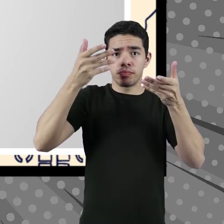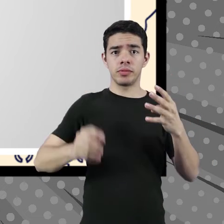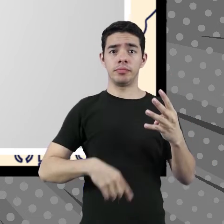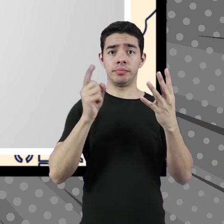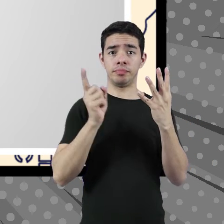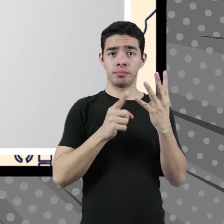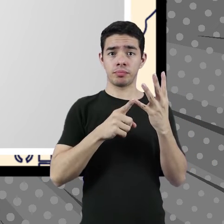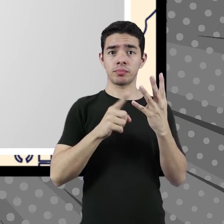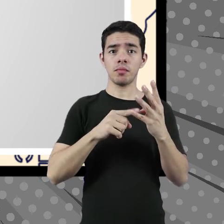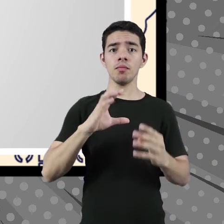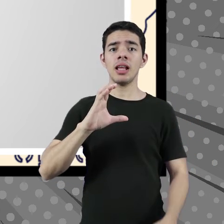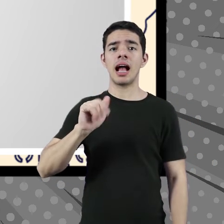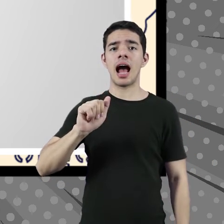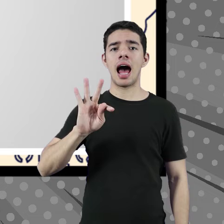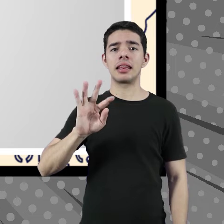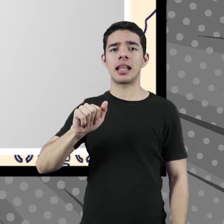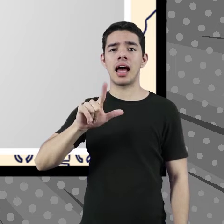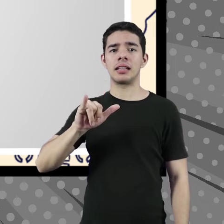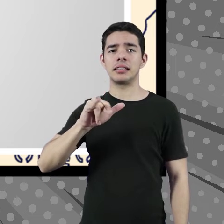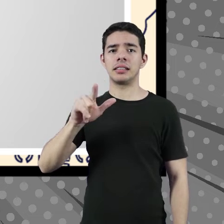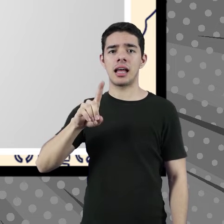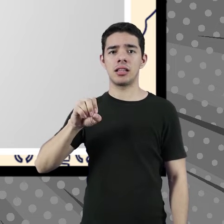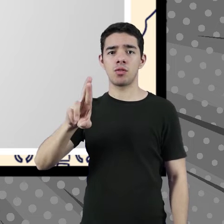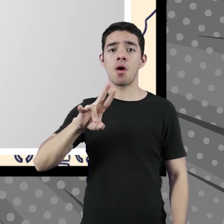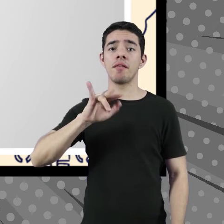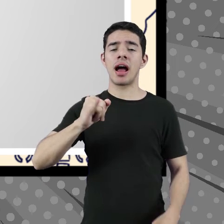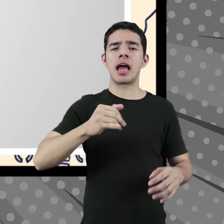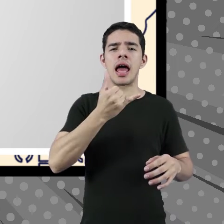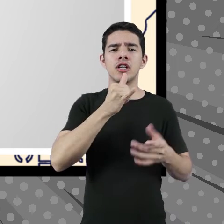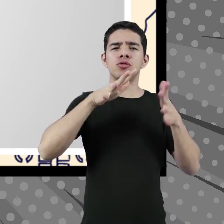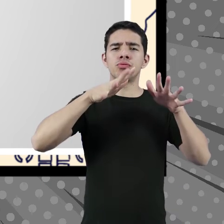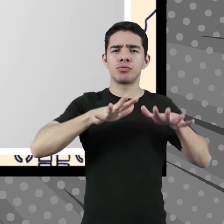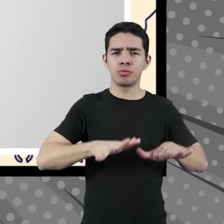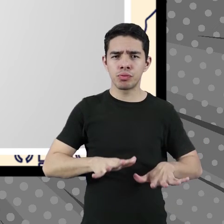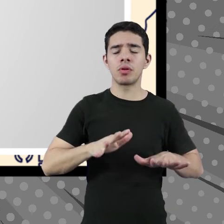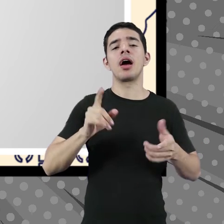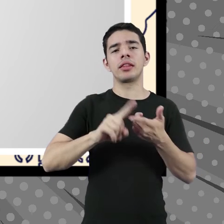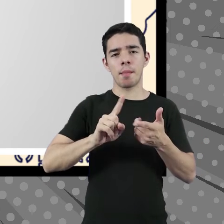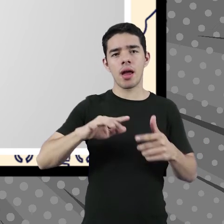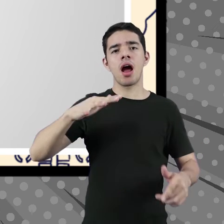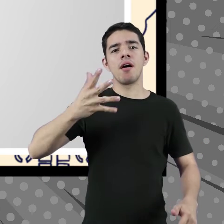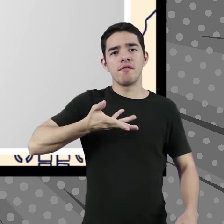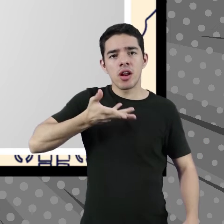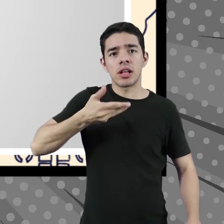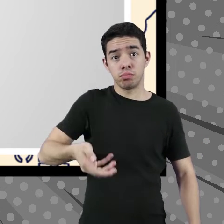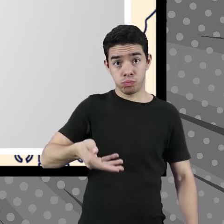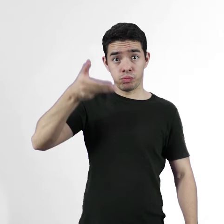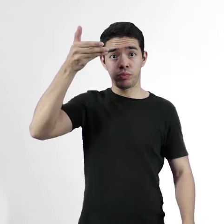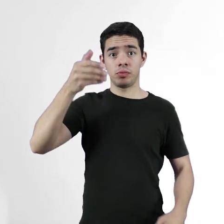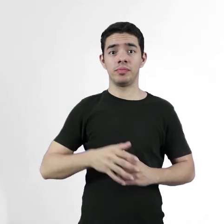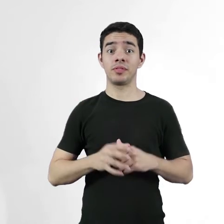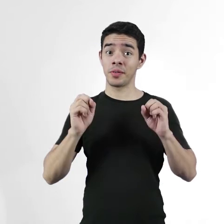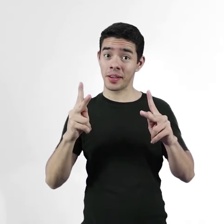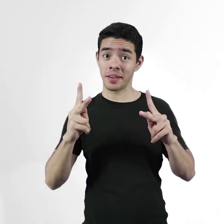aumenta. E o catalisador. O catalisador, ele vai diminuir a energia de ativação, aumentando também a sua velocidade.